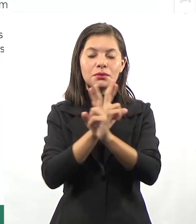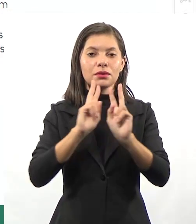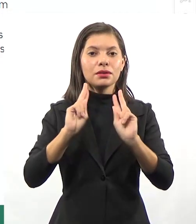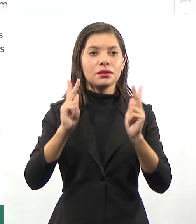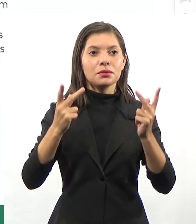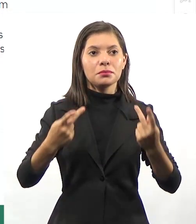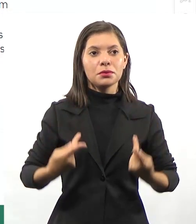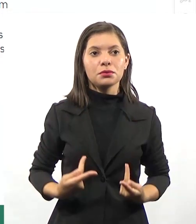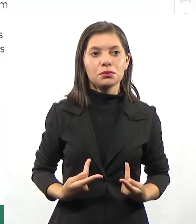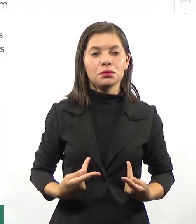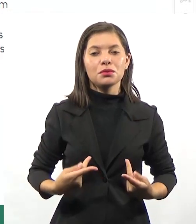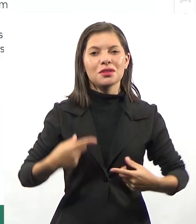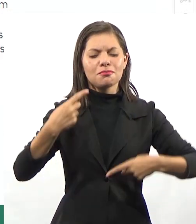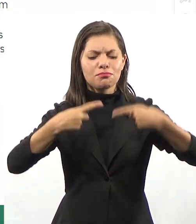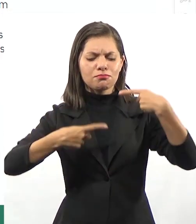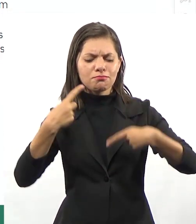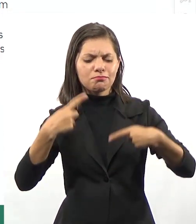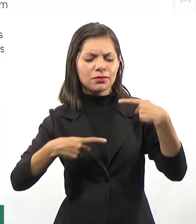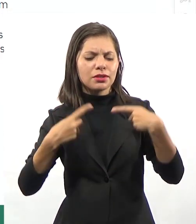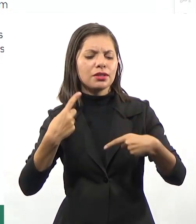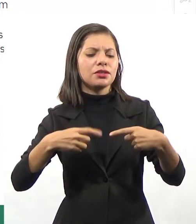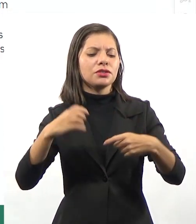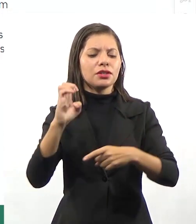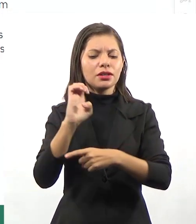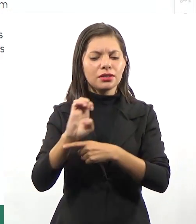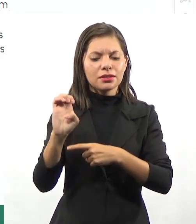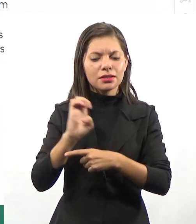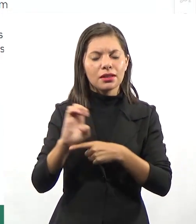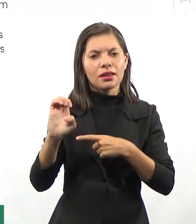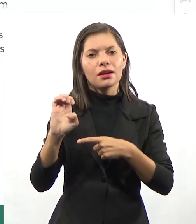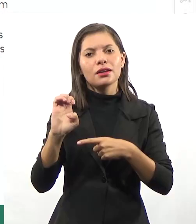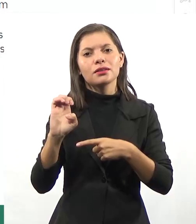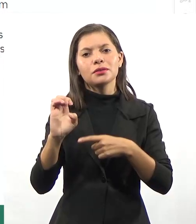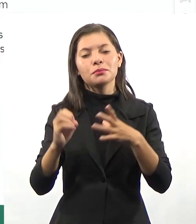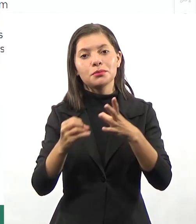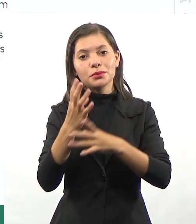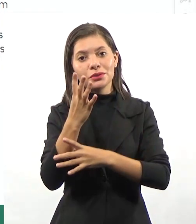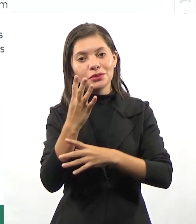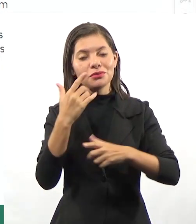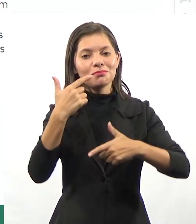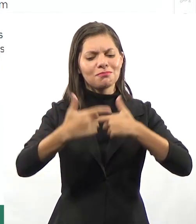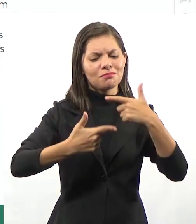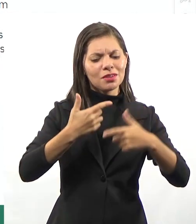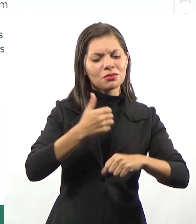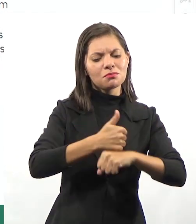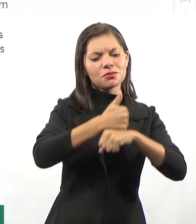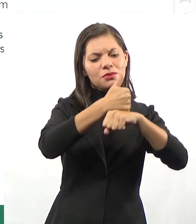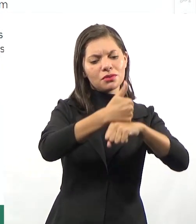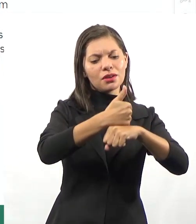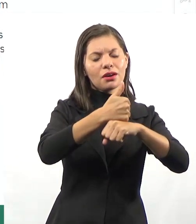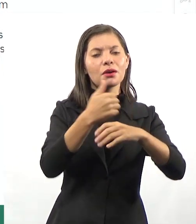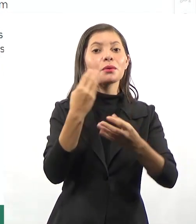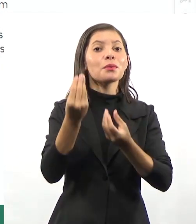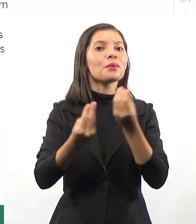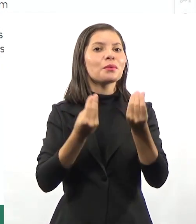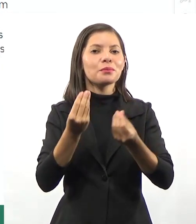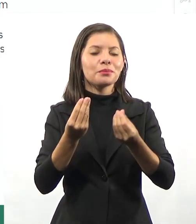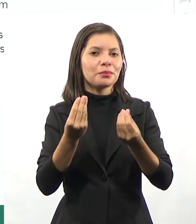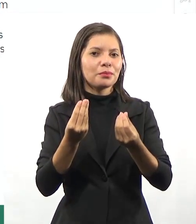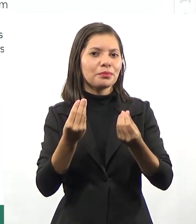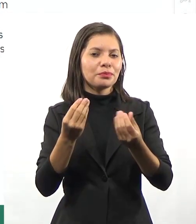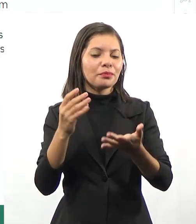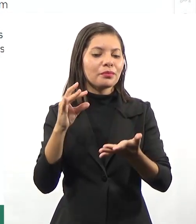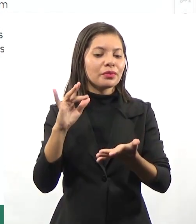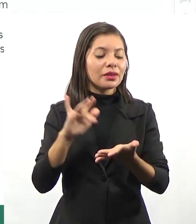relação entre política, Estado, meios produtivos, trabalhador, se dá pelo meio digital,